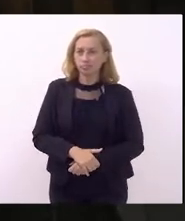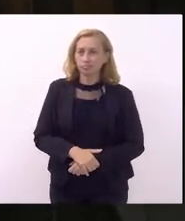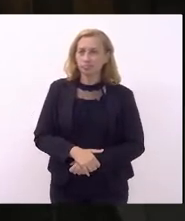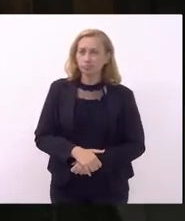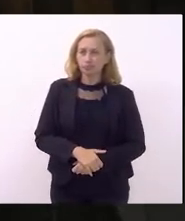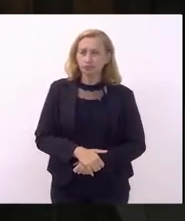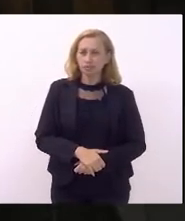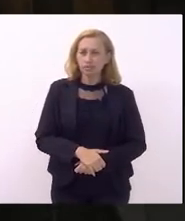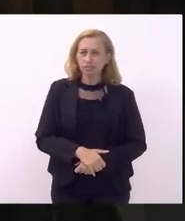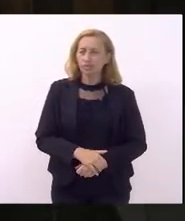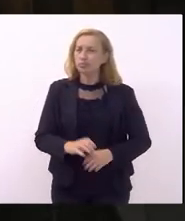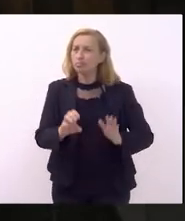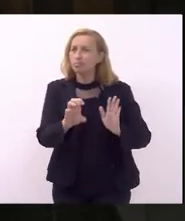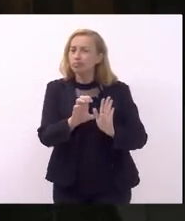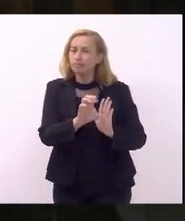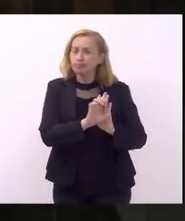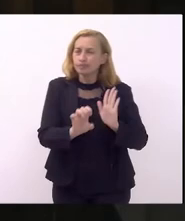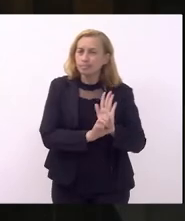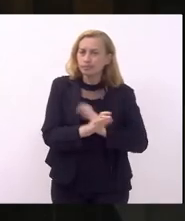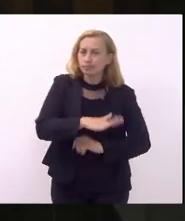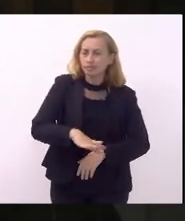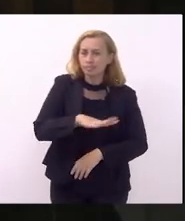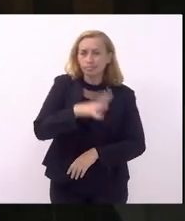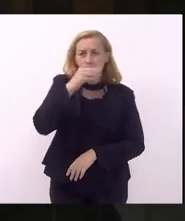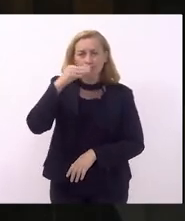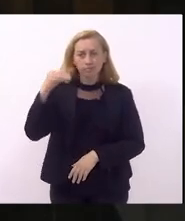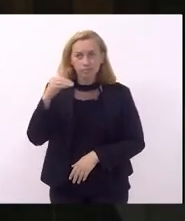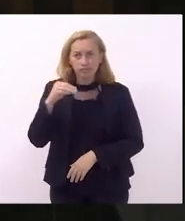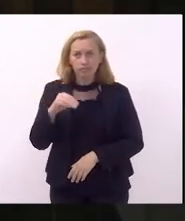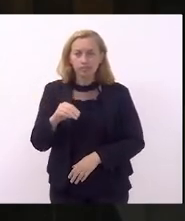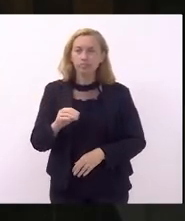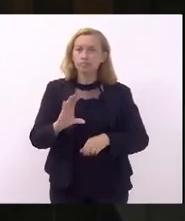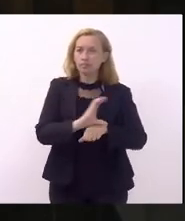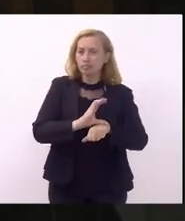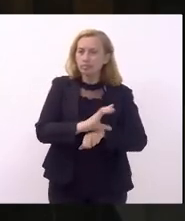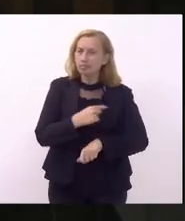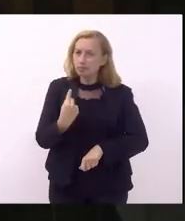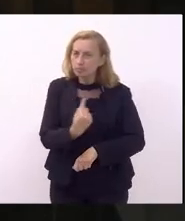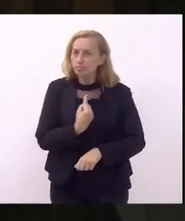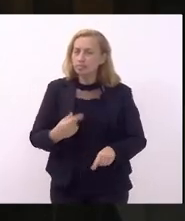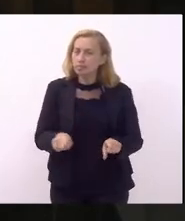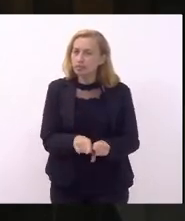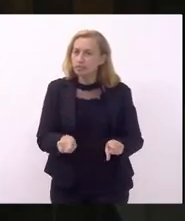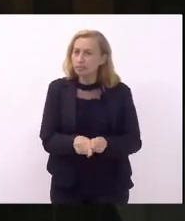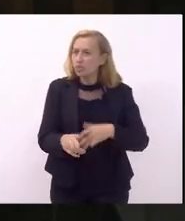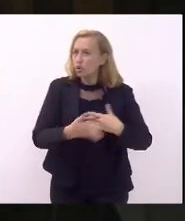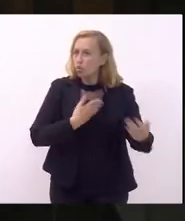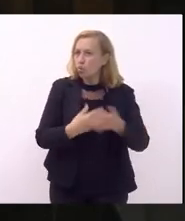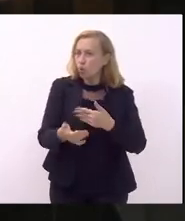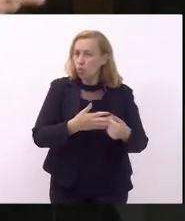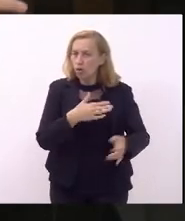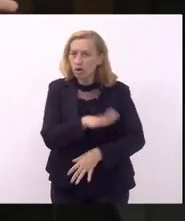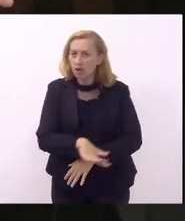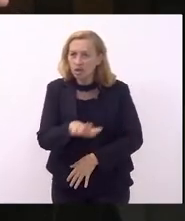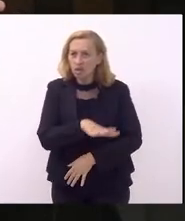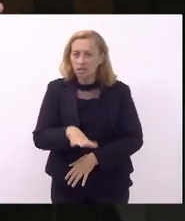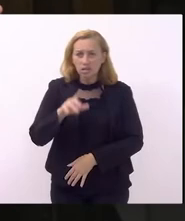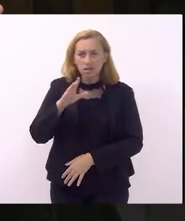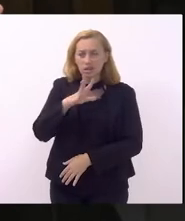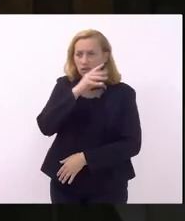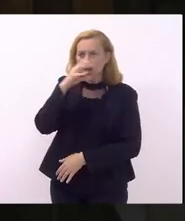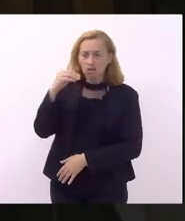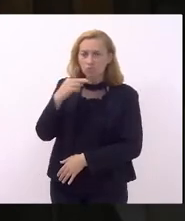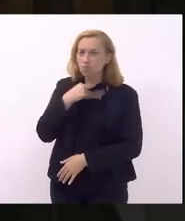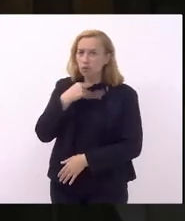previsto no Estatuto das Crianças e Adolescentes previsto na nossa Constituição que qualquer criança e adolescente não pode ter negado